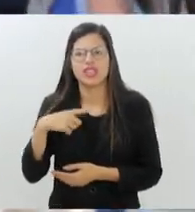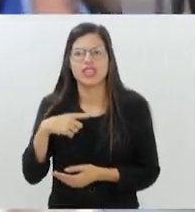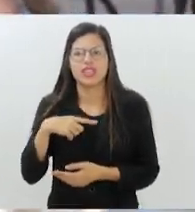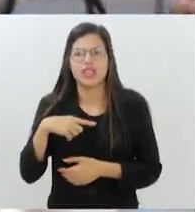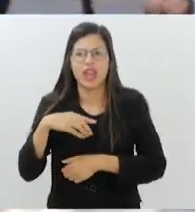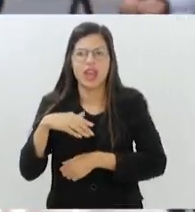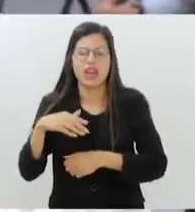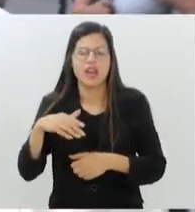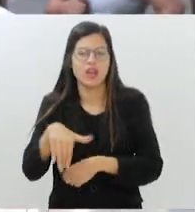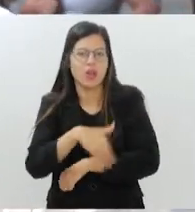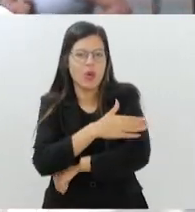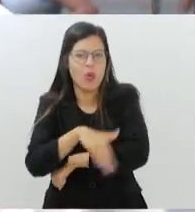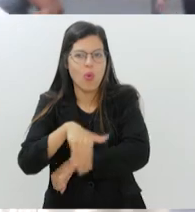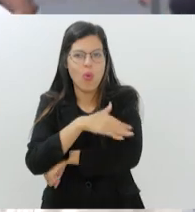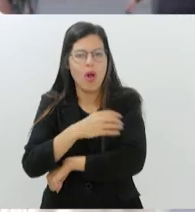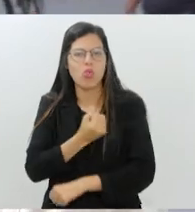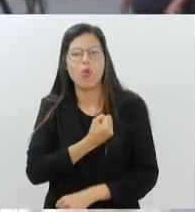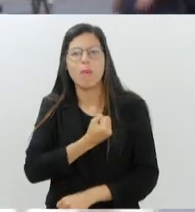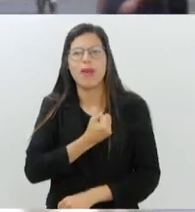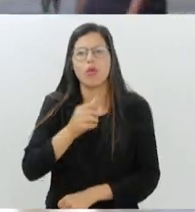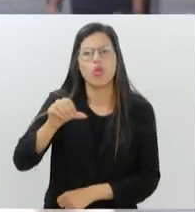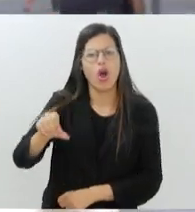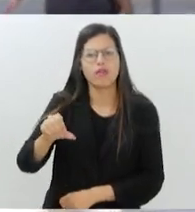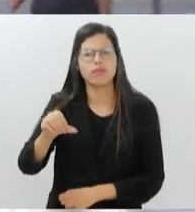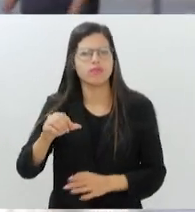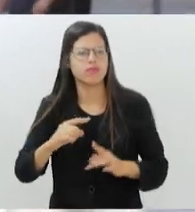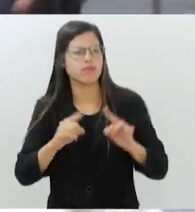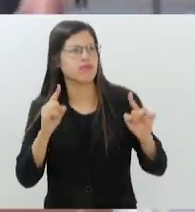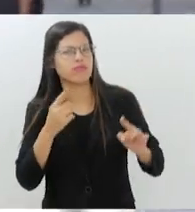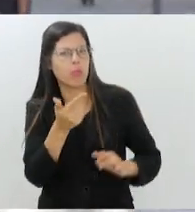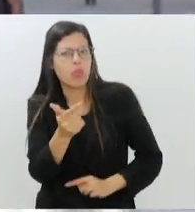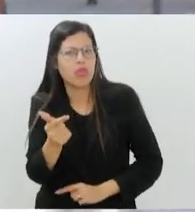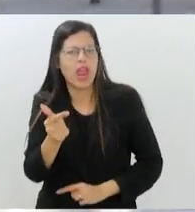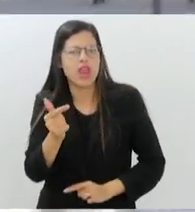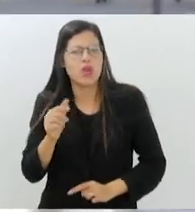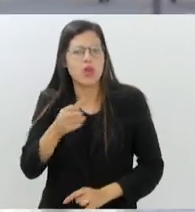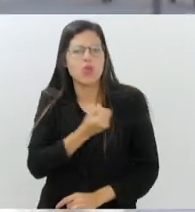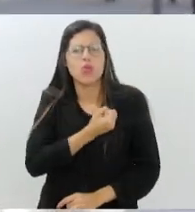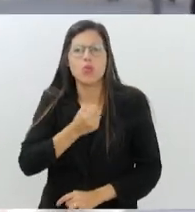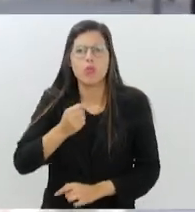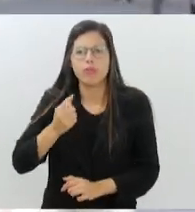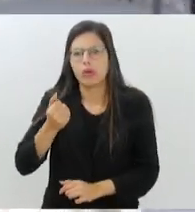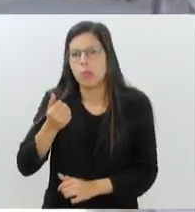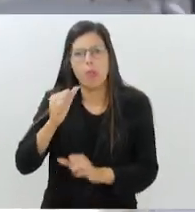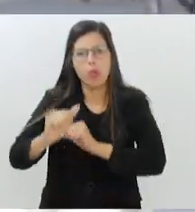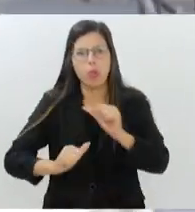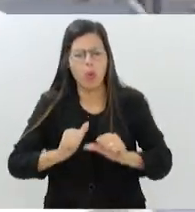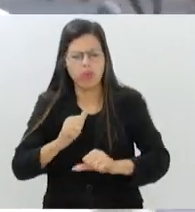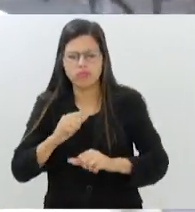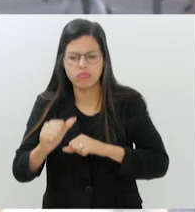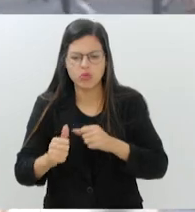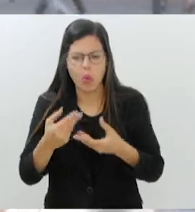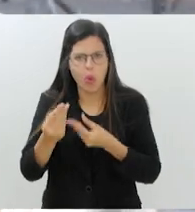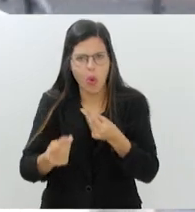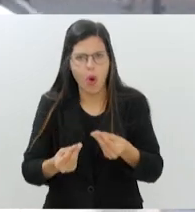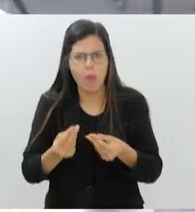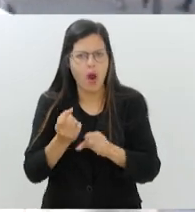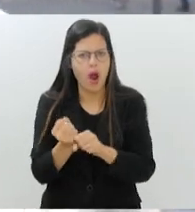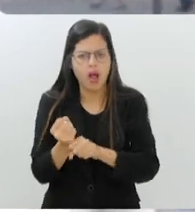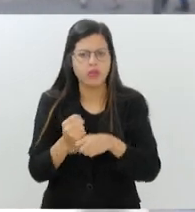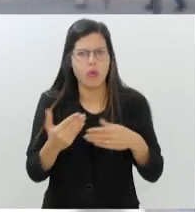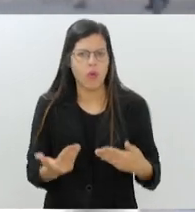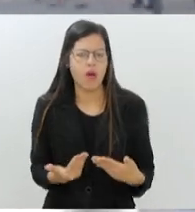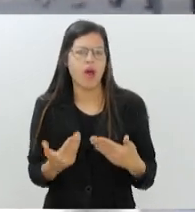não tem 9. Aí, como é que não tem 9 e a gente é dono do 9? Ah, o número mudou. Mudou em que ano? Vamos ao arquivo nacional. Então, é uma grande